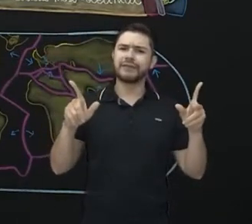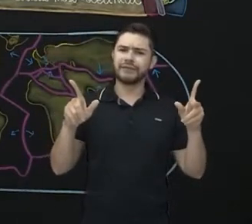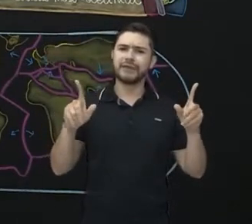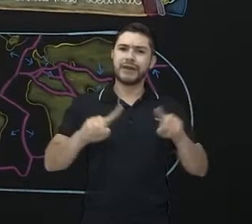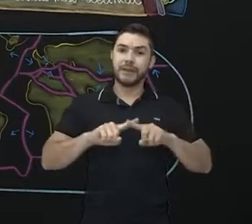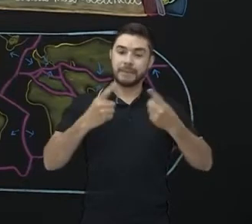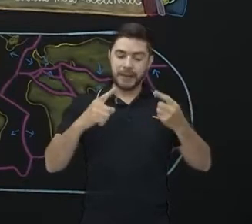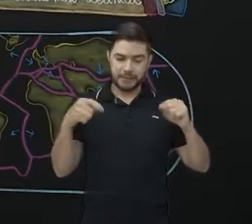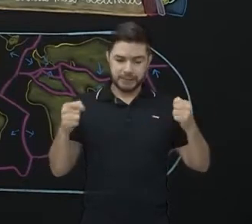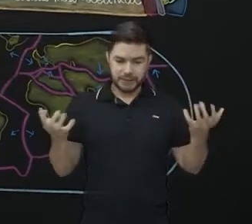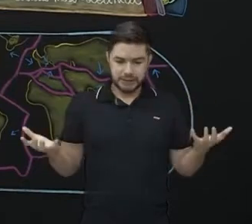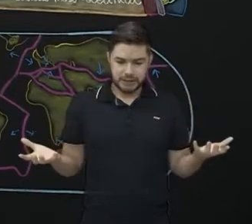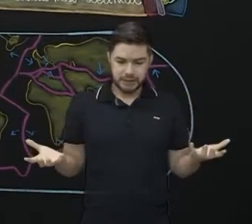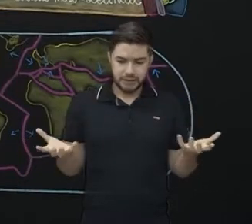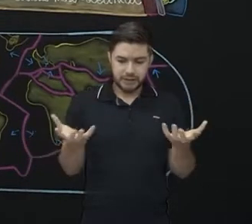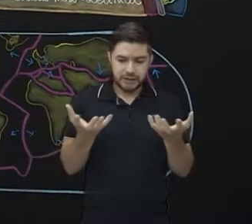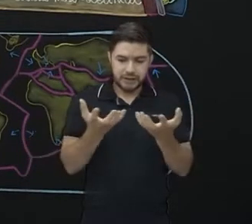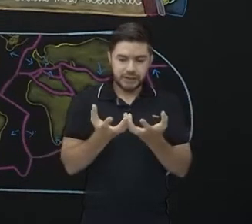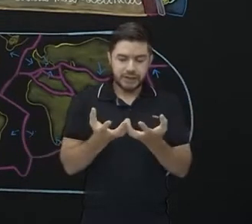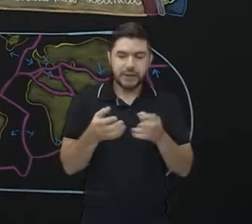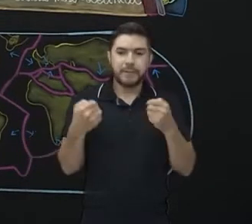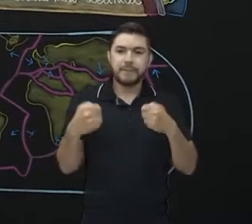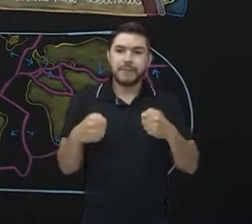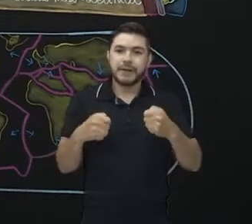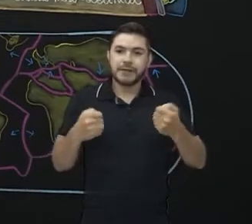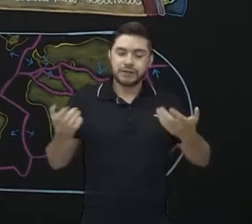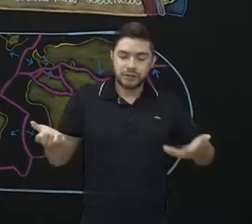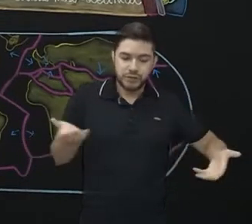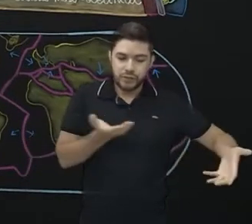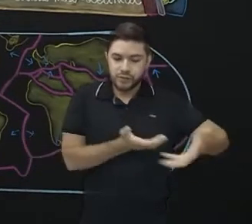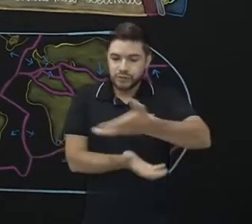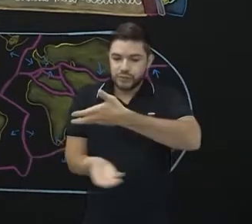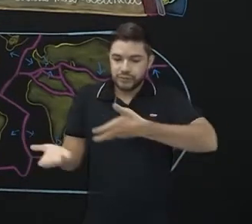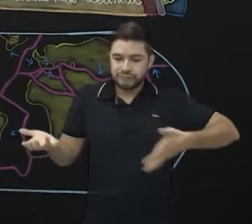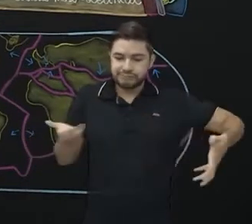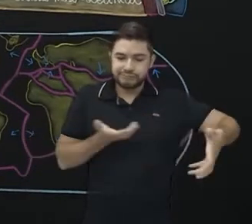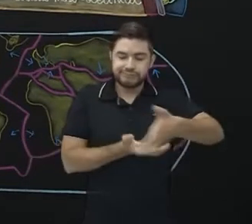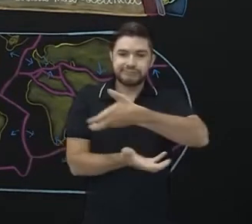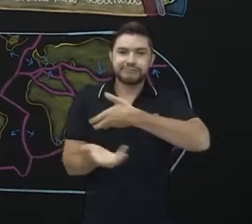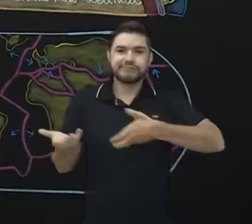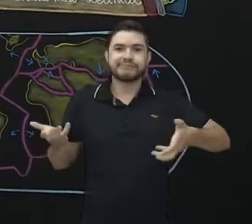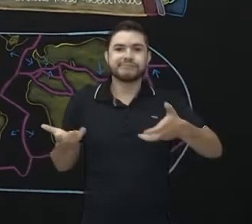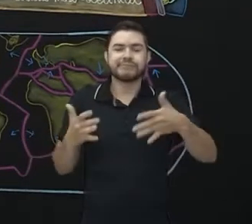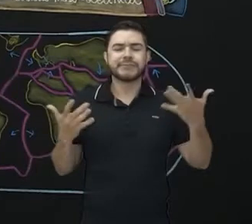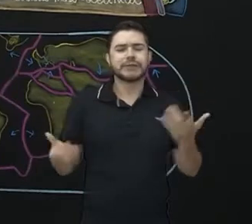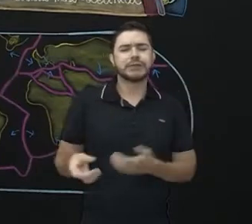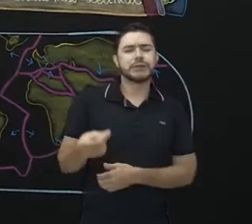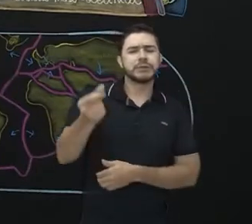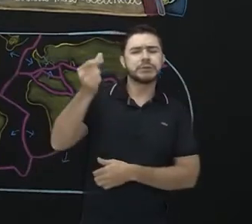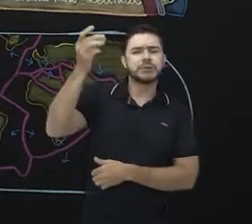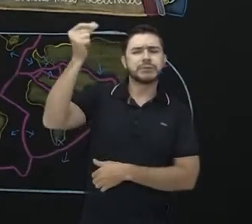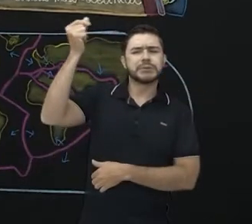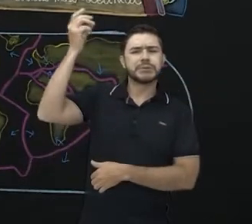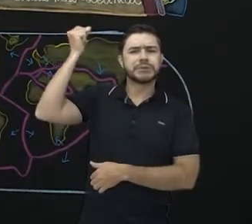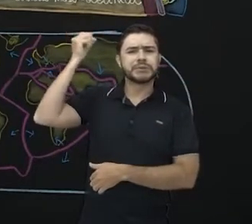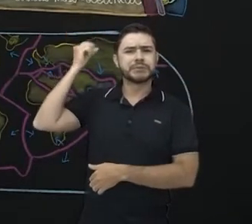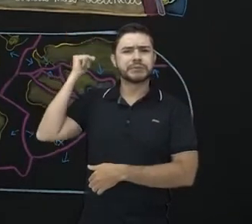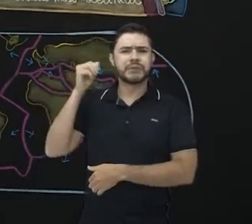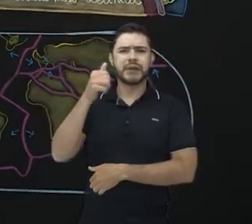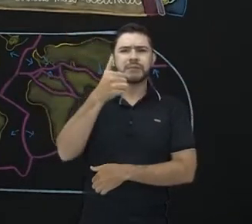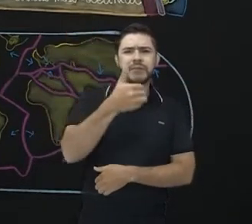complementares. Uma precisou da outra para funcionar de fato. Um certo dia, por volta de